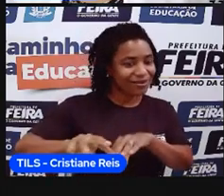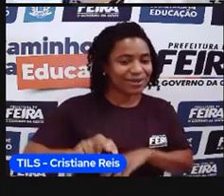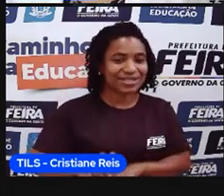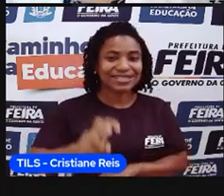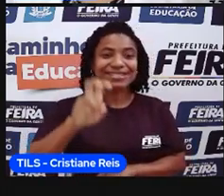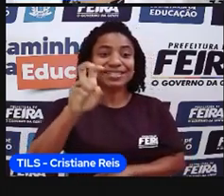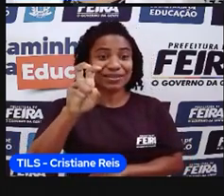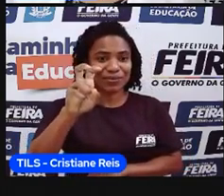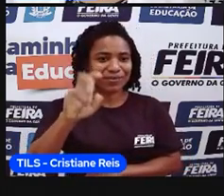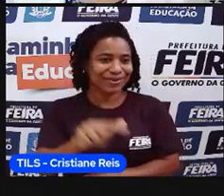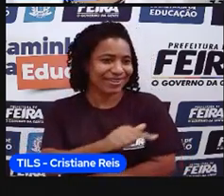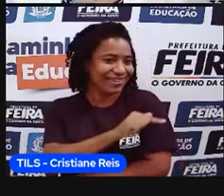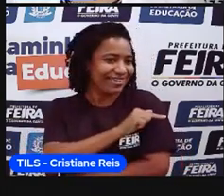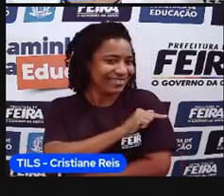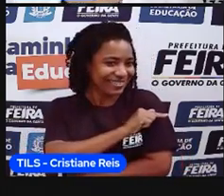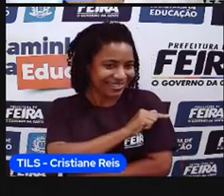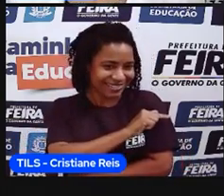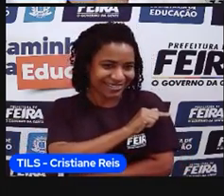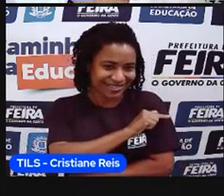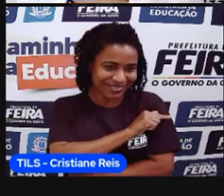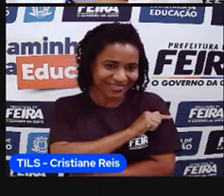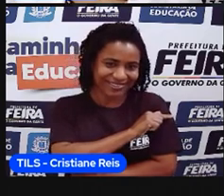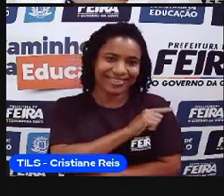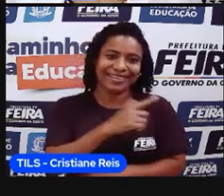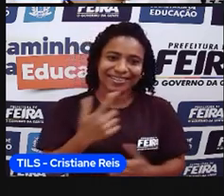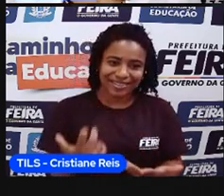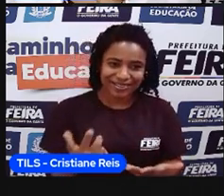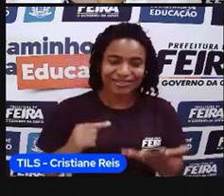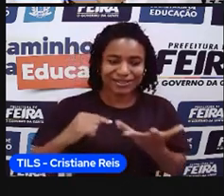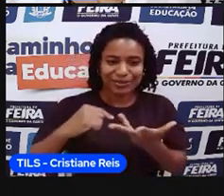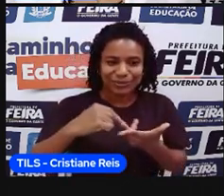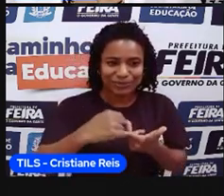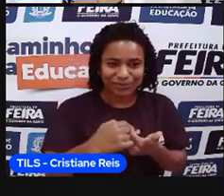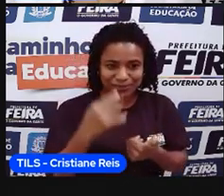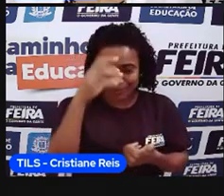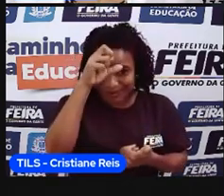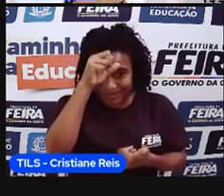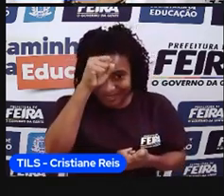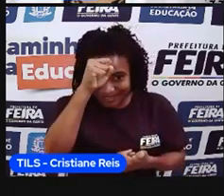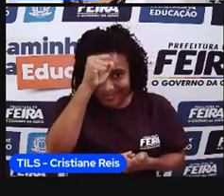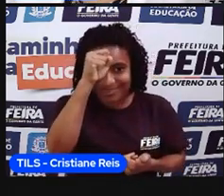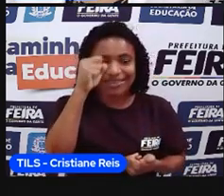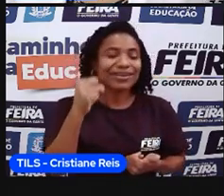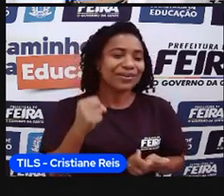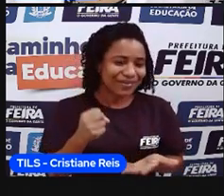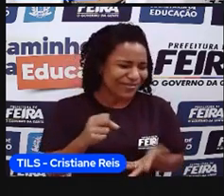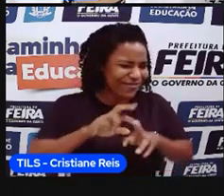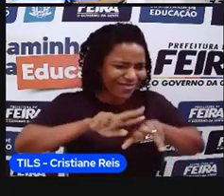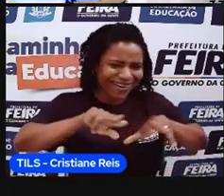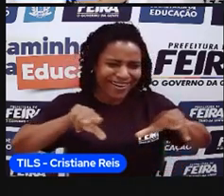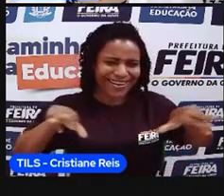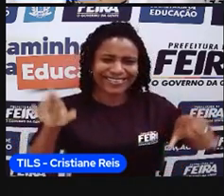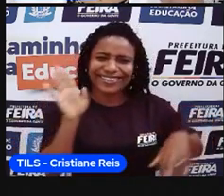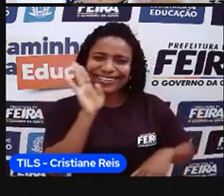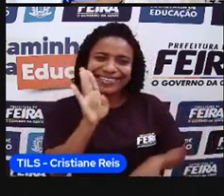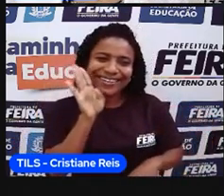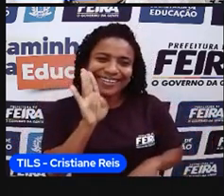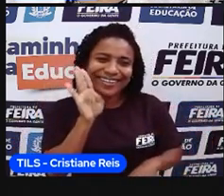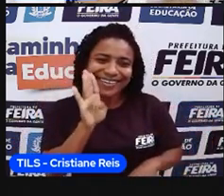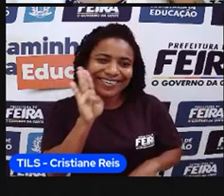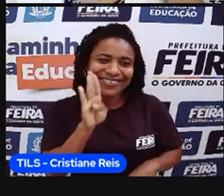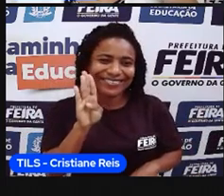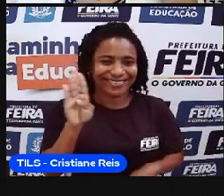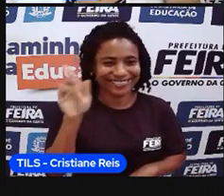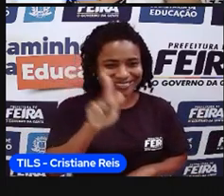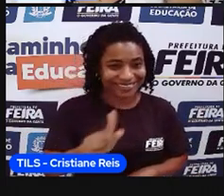Como você sabe, nós já aprendemos uma série de coisas legais na geografia e hoje nós vamos continuar aprendendo. Hoje tem